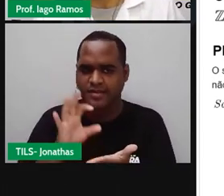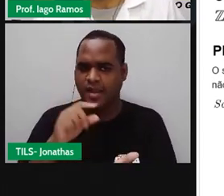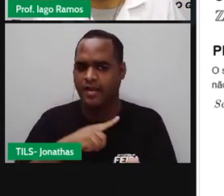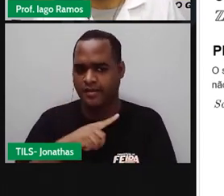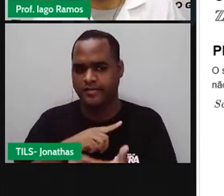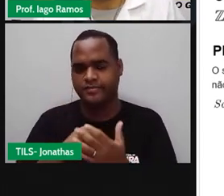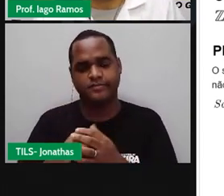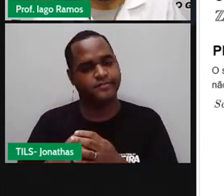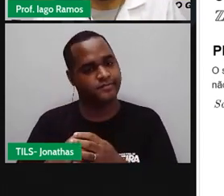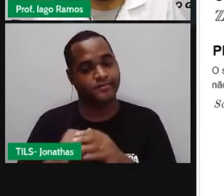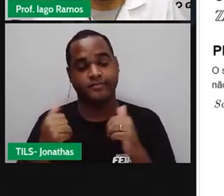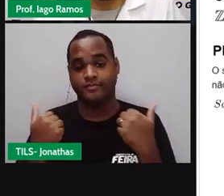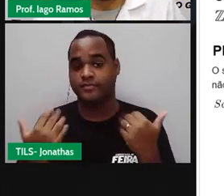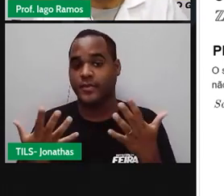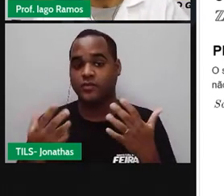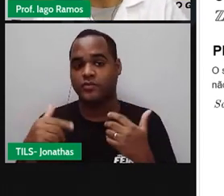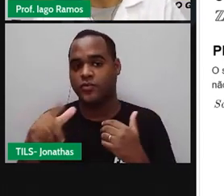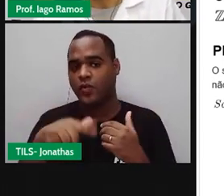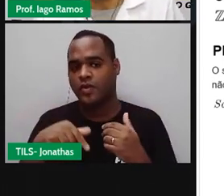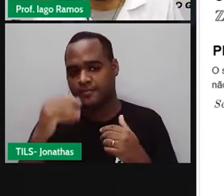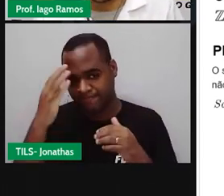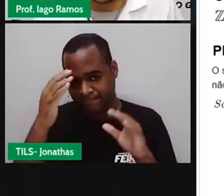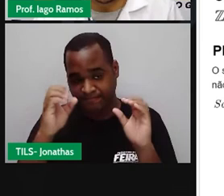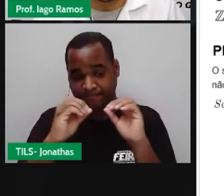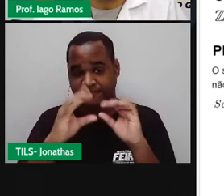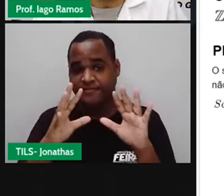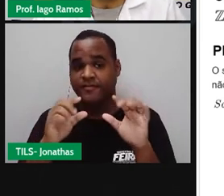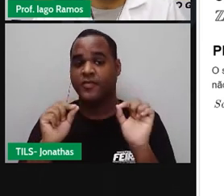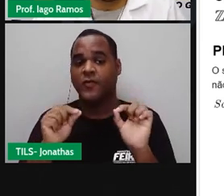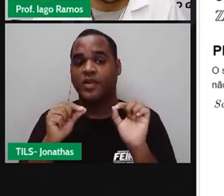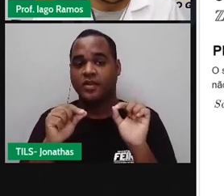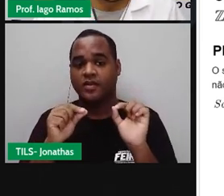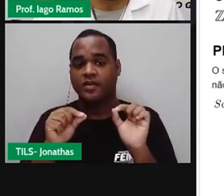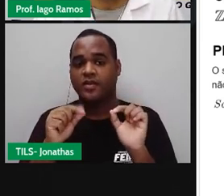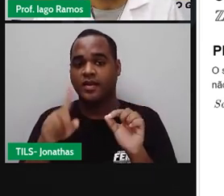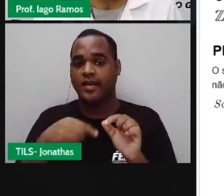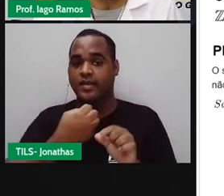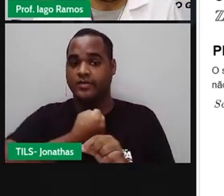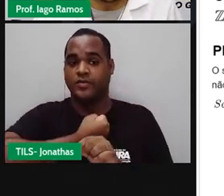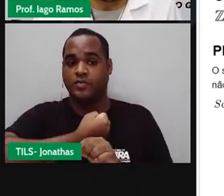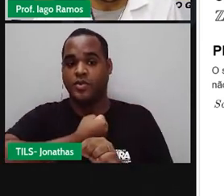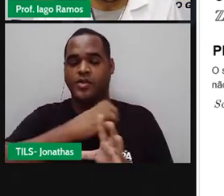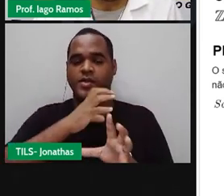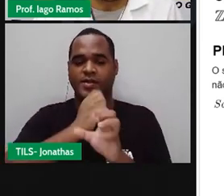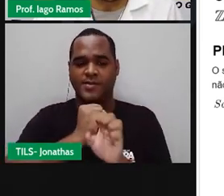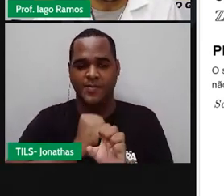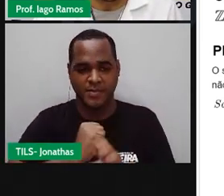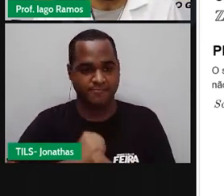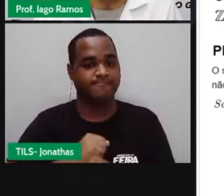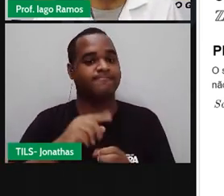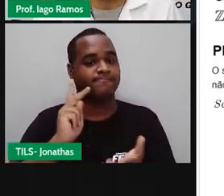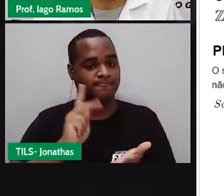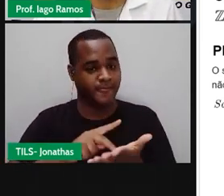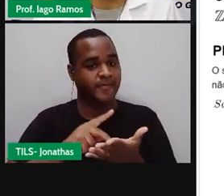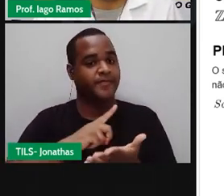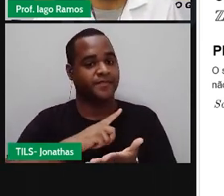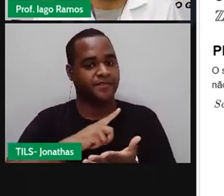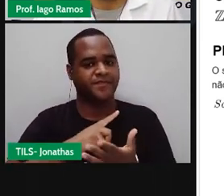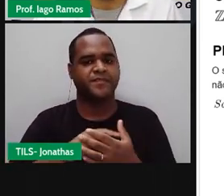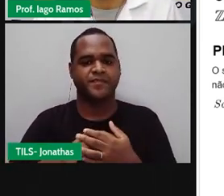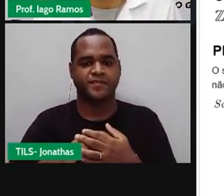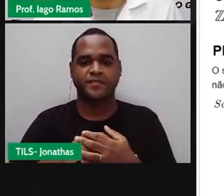Então, para isso, é que surgiu os números inteiros. Os números